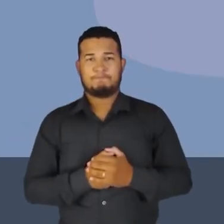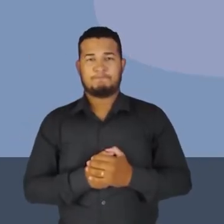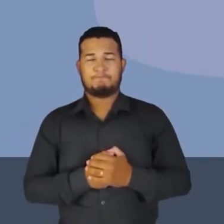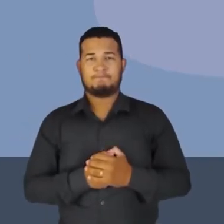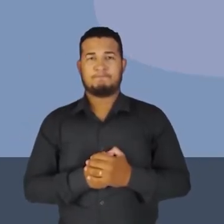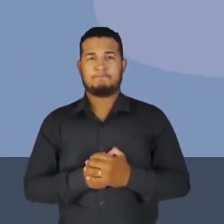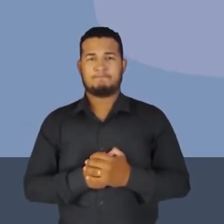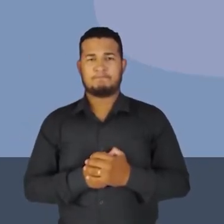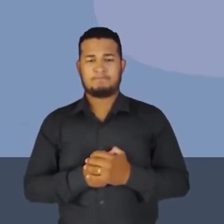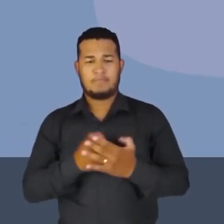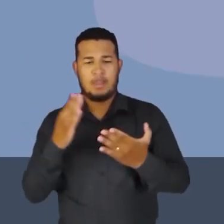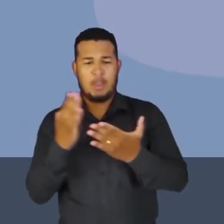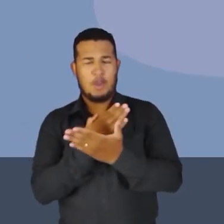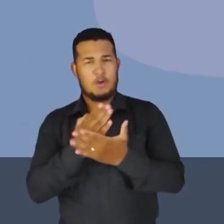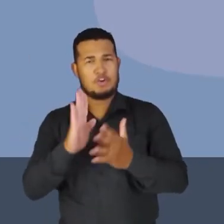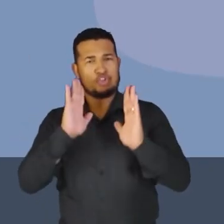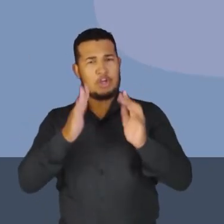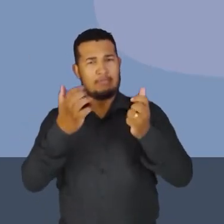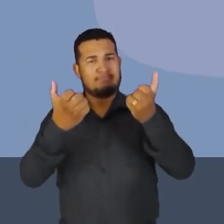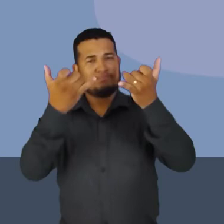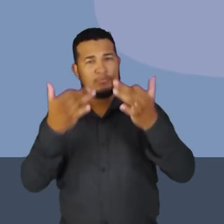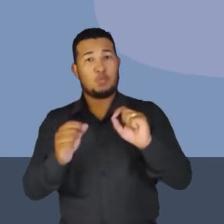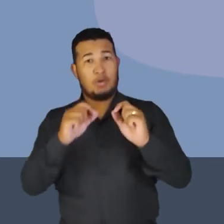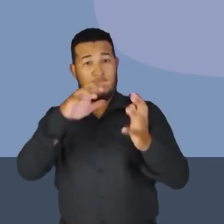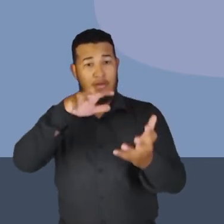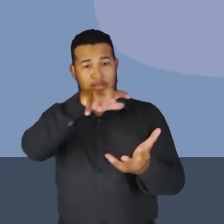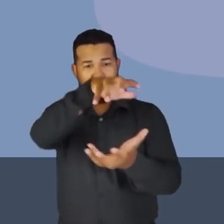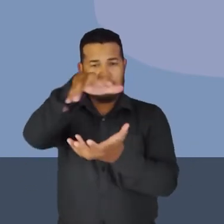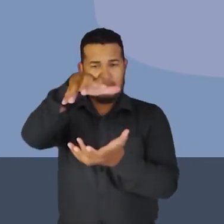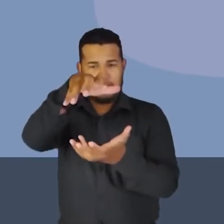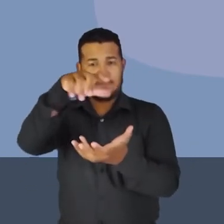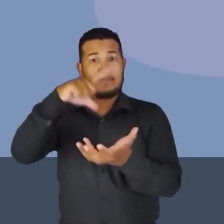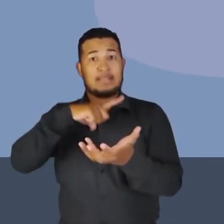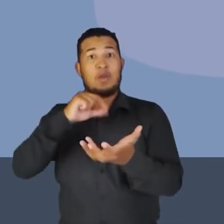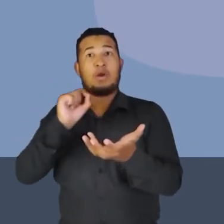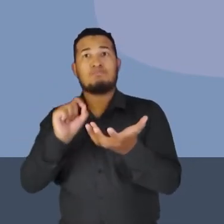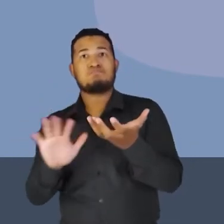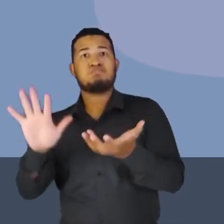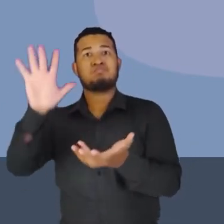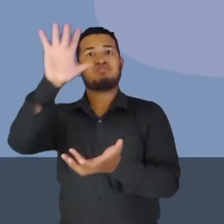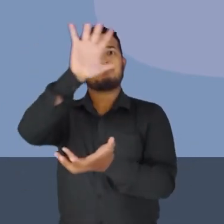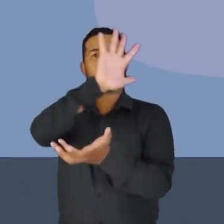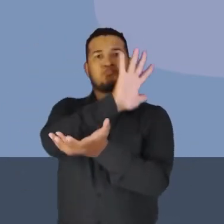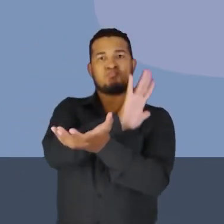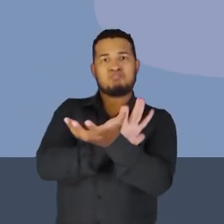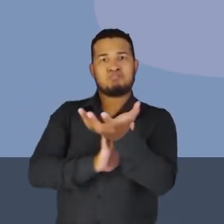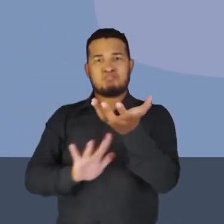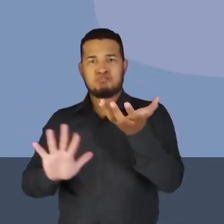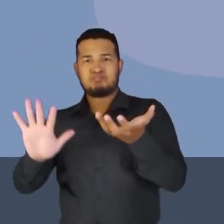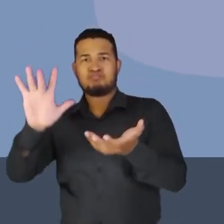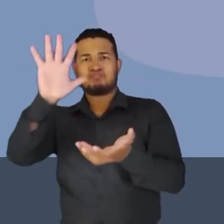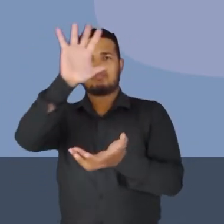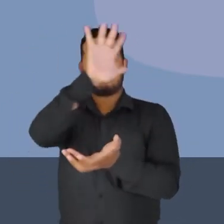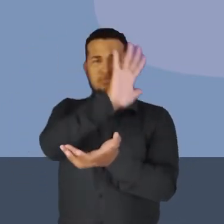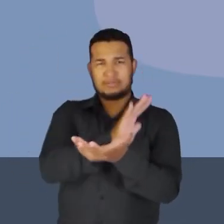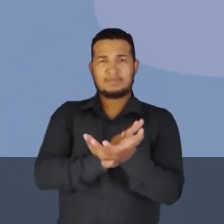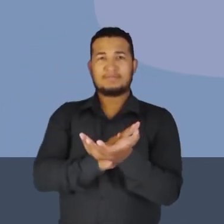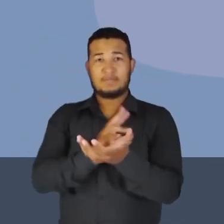Alguém já deve ter dito para você que a Terra tem um campo magnético.